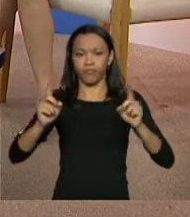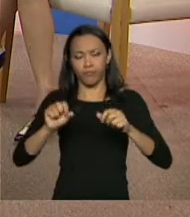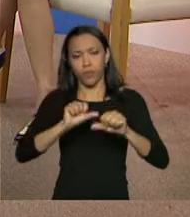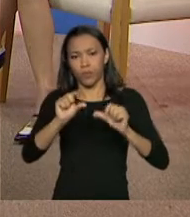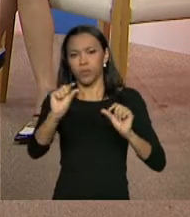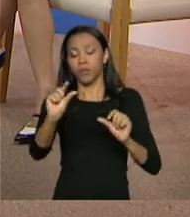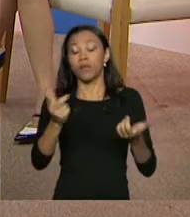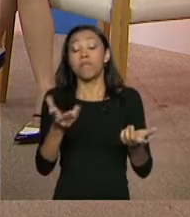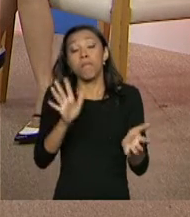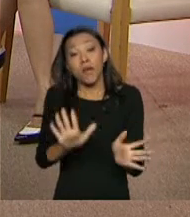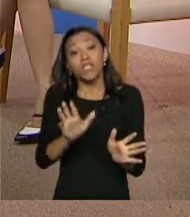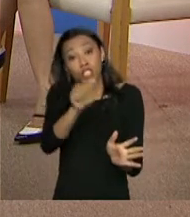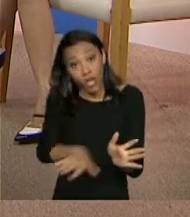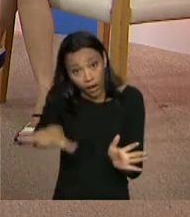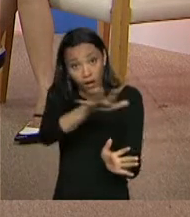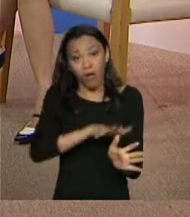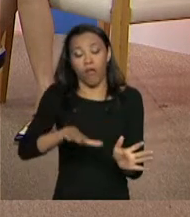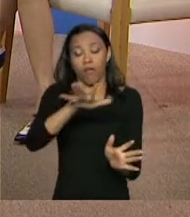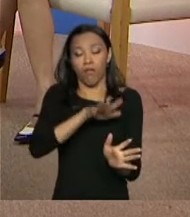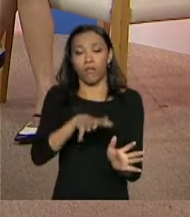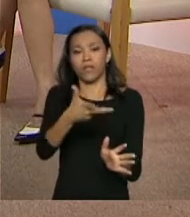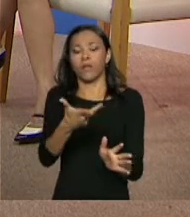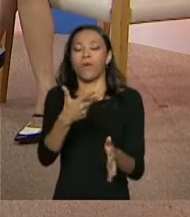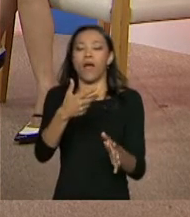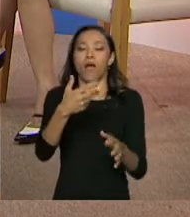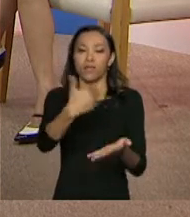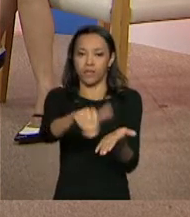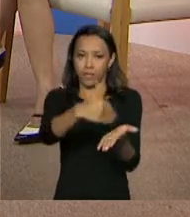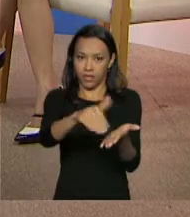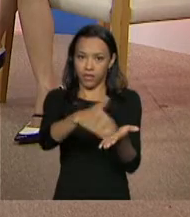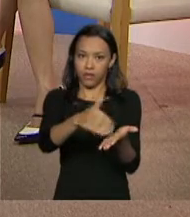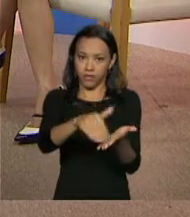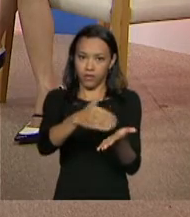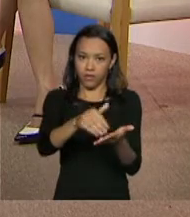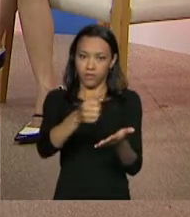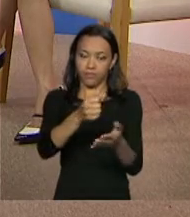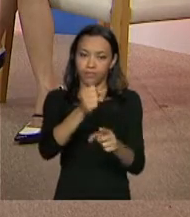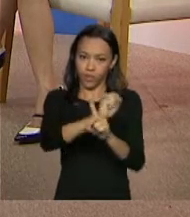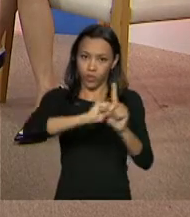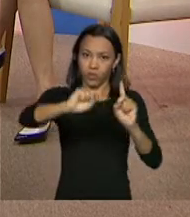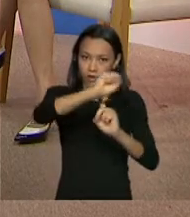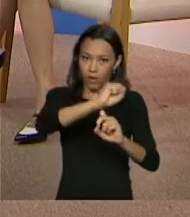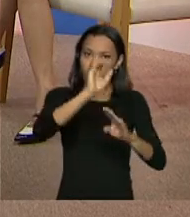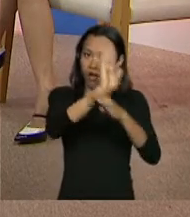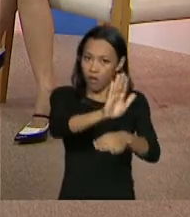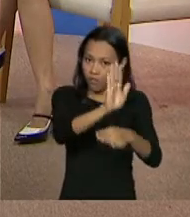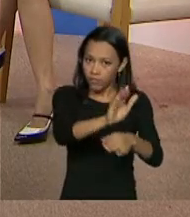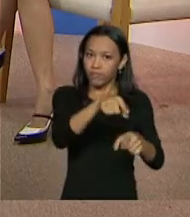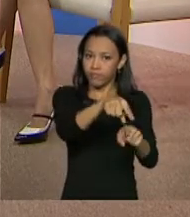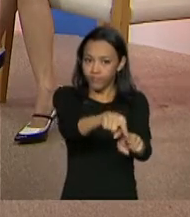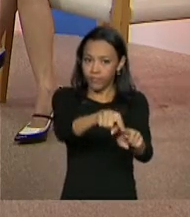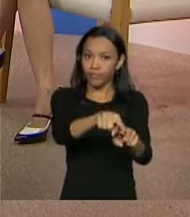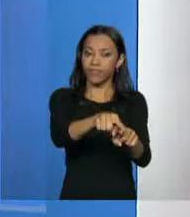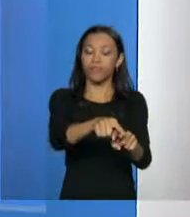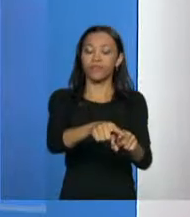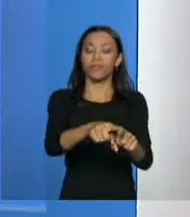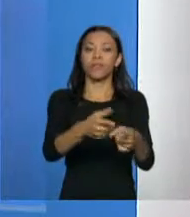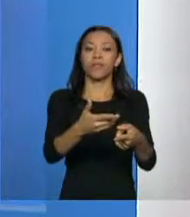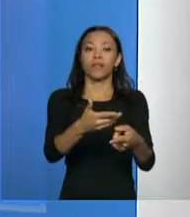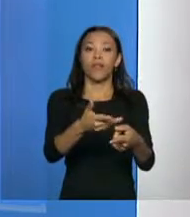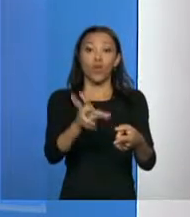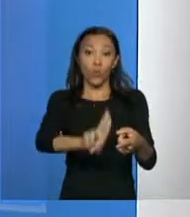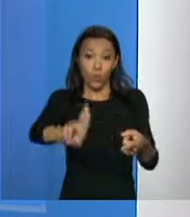observa isso. Aí as Secretarias de Assistência, no âmbito do posto de atendimento do Cadastro Único,